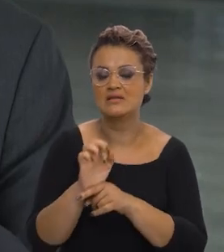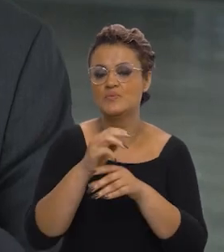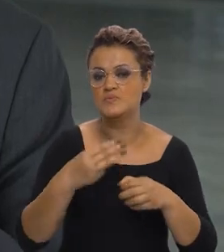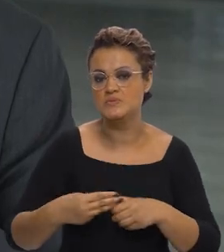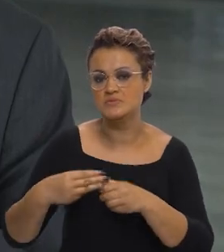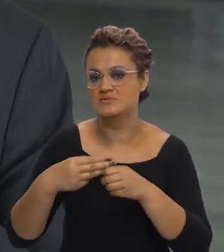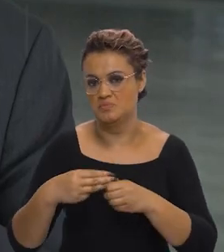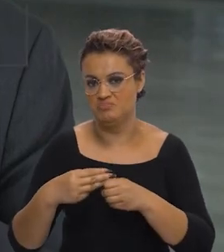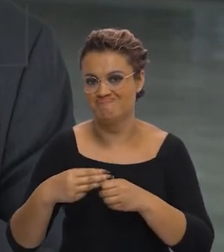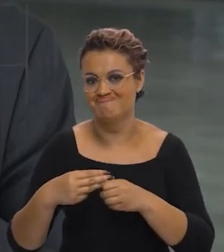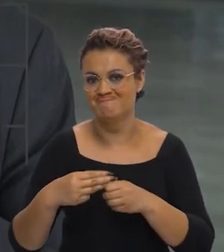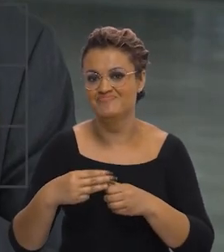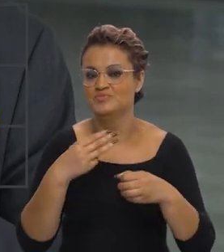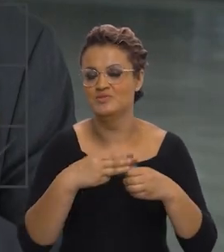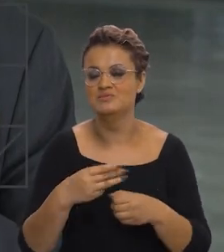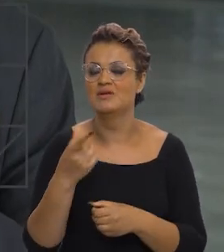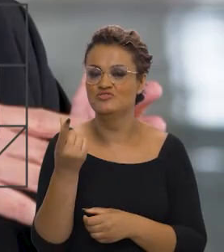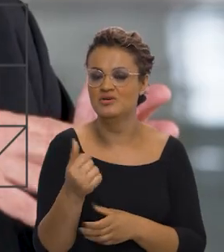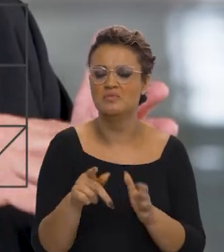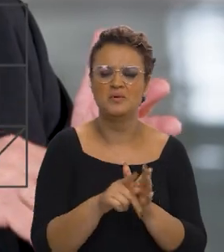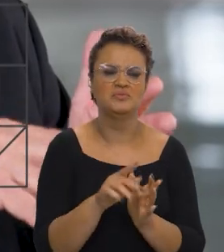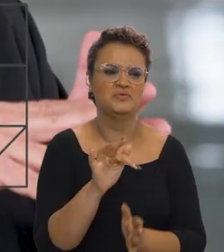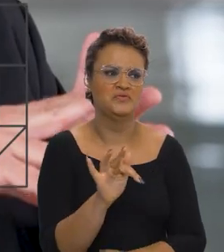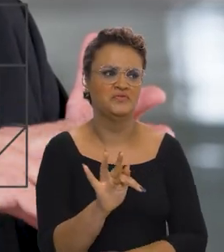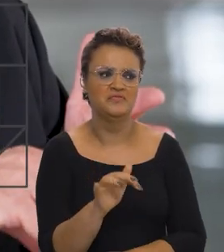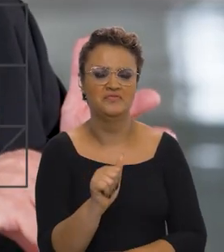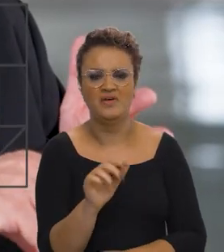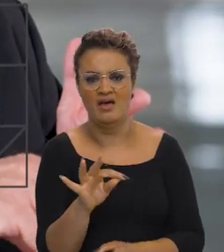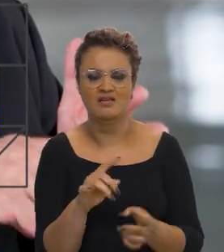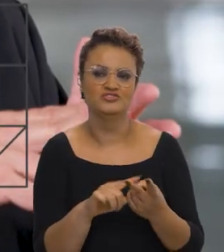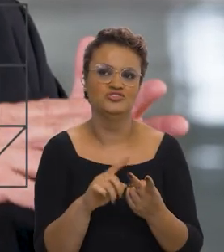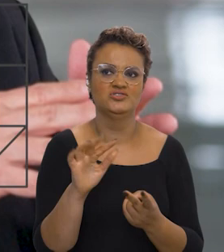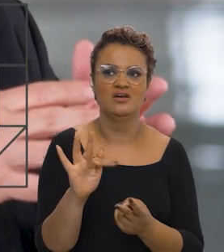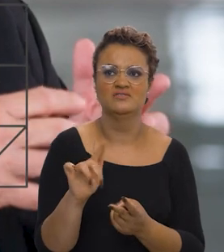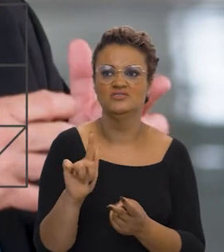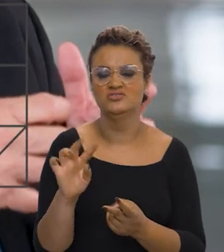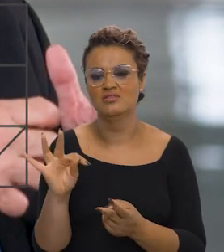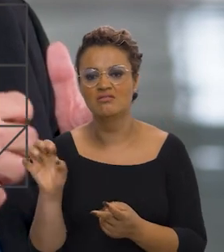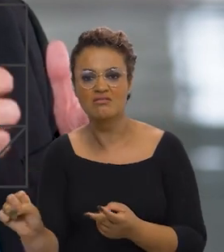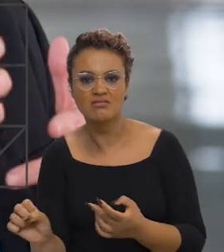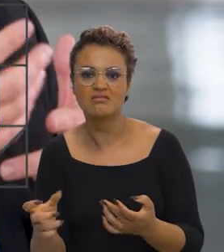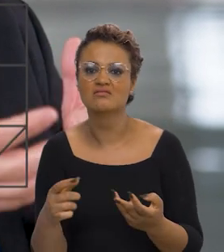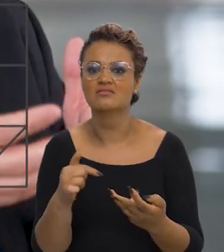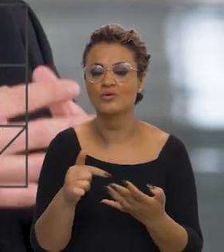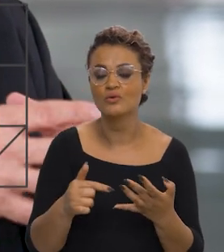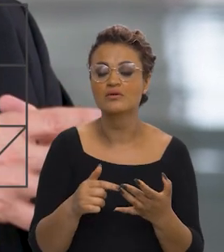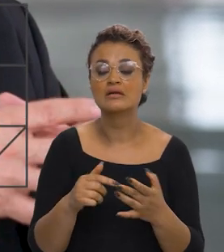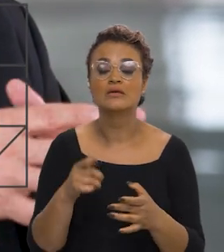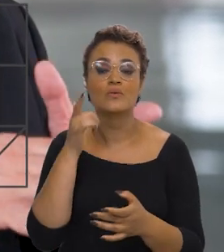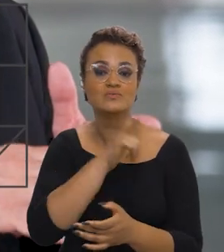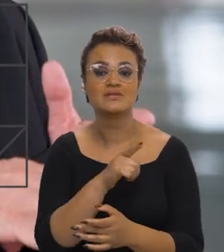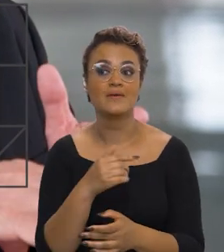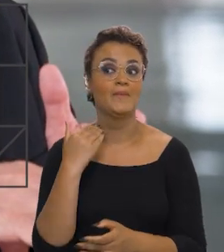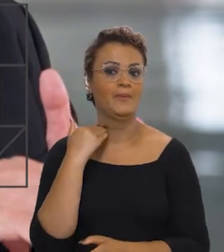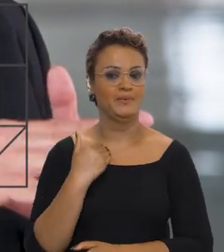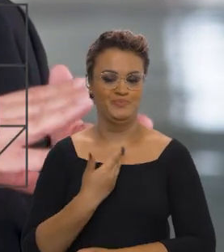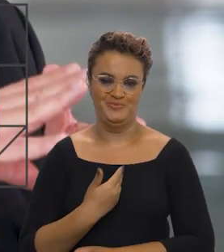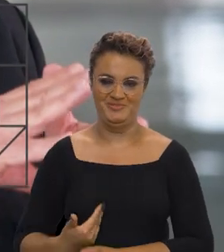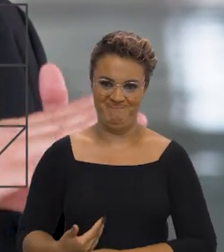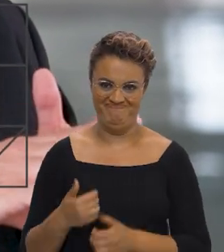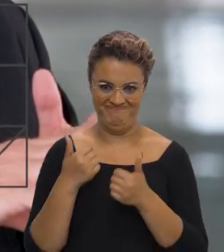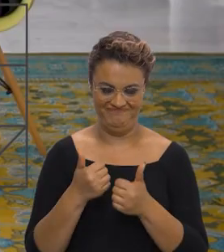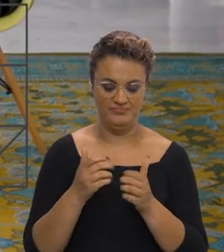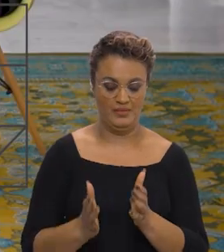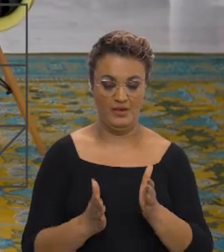estados e municípios. Com recursos do FAT, do FGTS, que é viabilizado através dos bancos